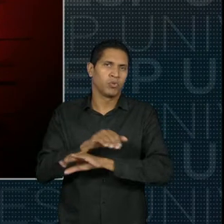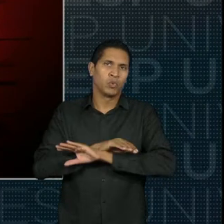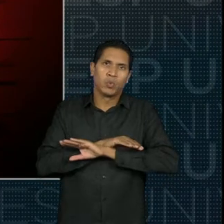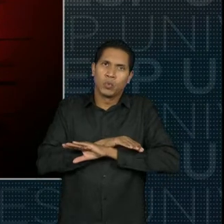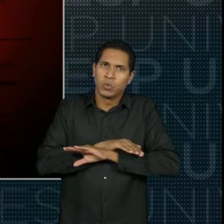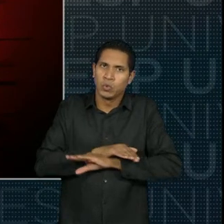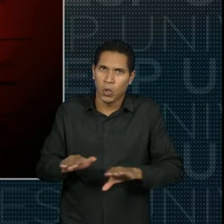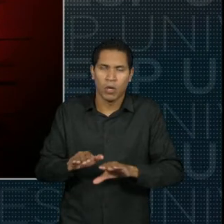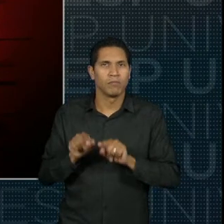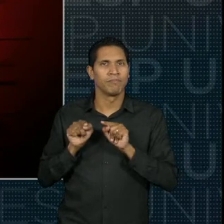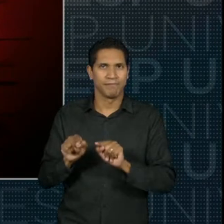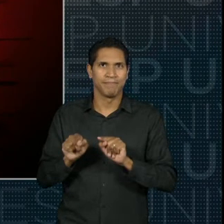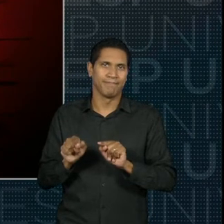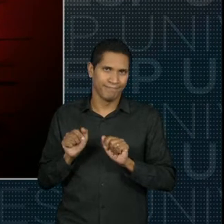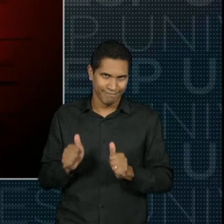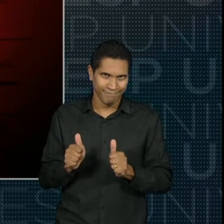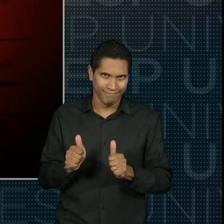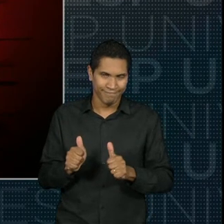horária é relevante.